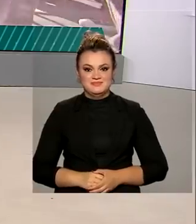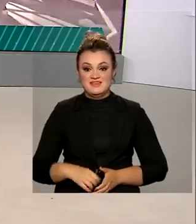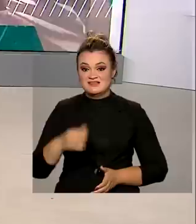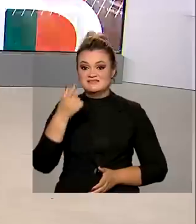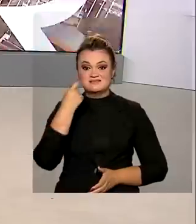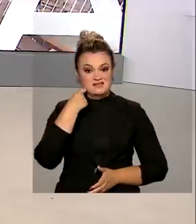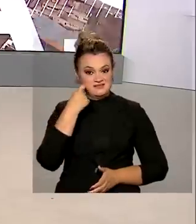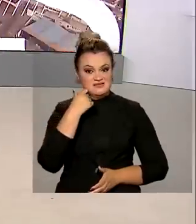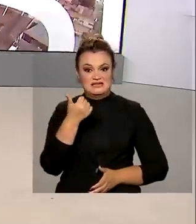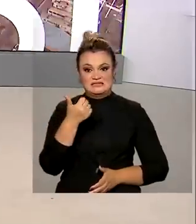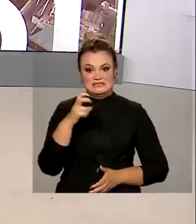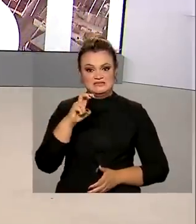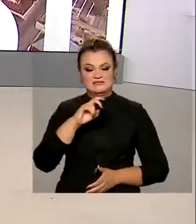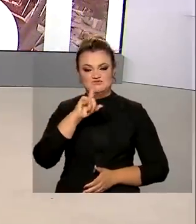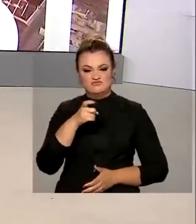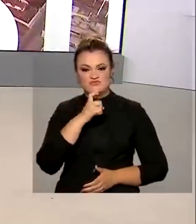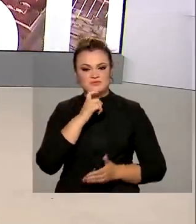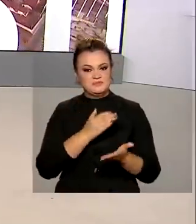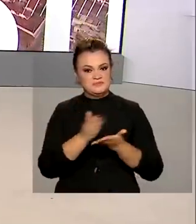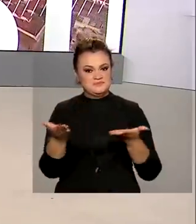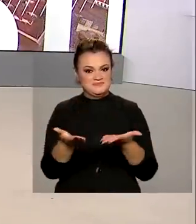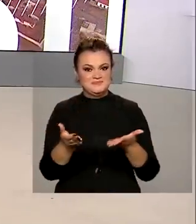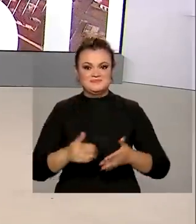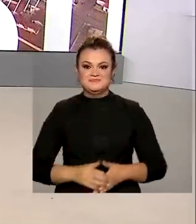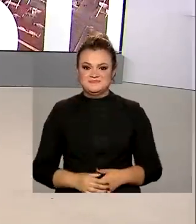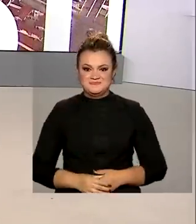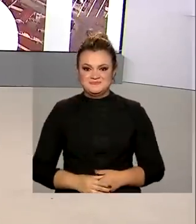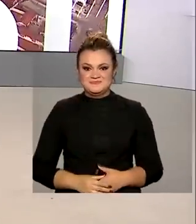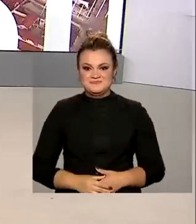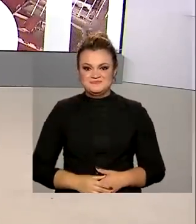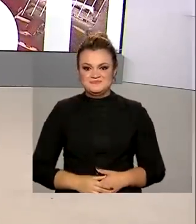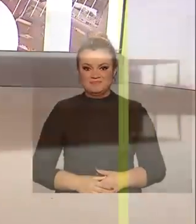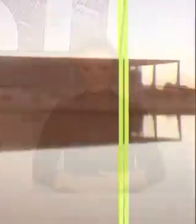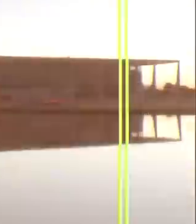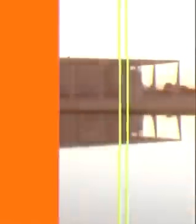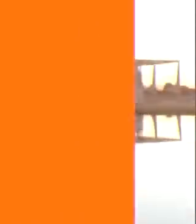Sexta-feira, 15 de julho, o Brasil em Dia já está no ar.